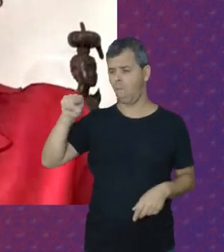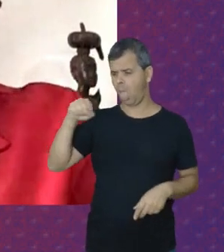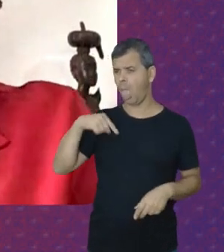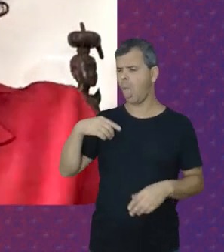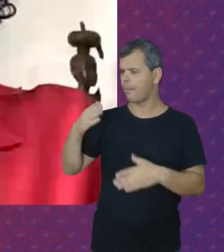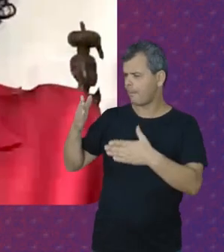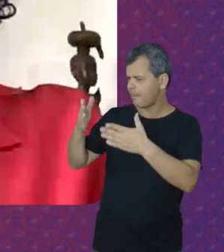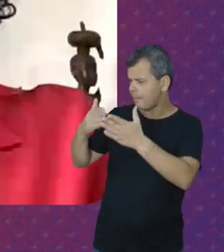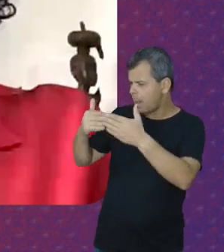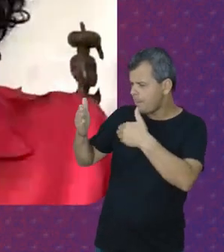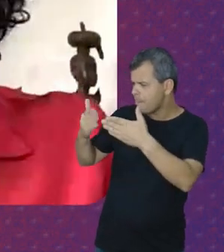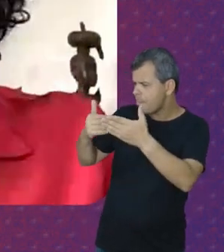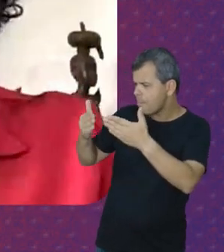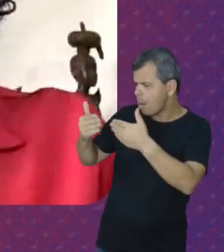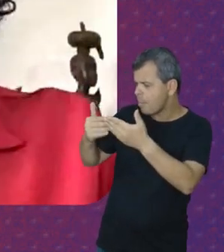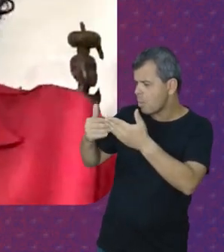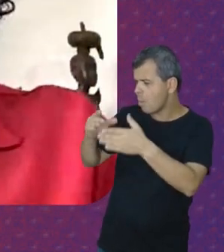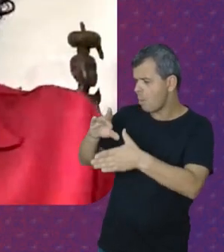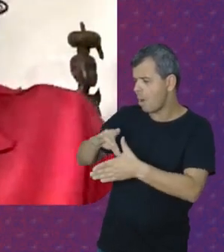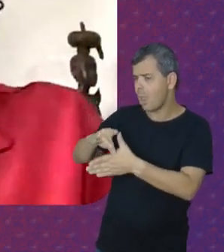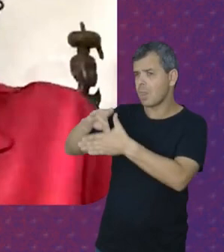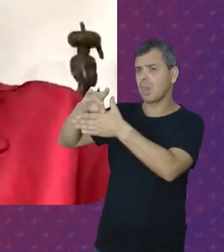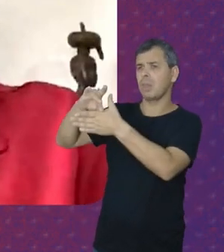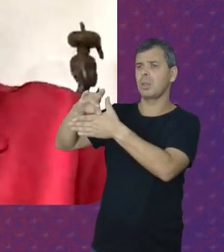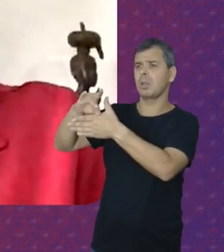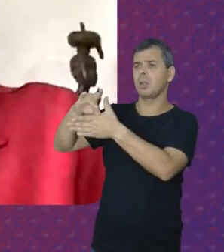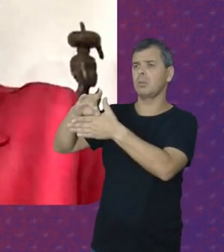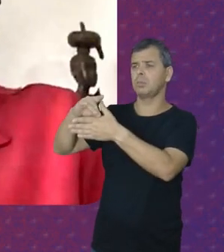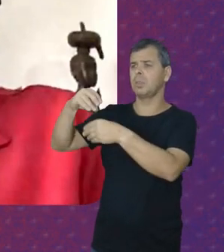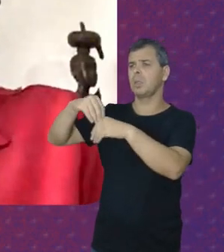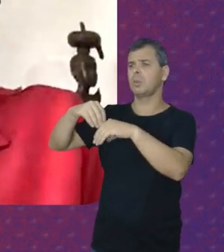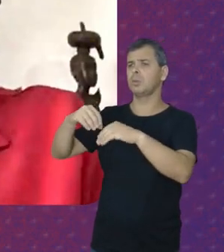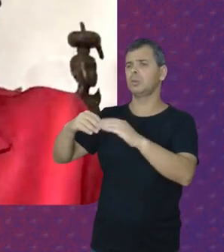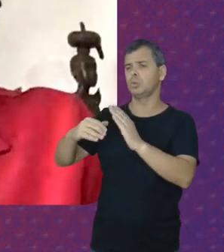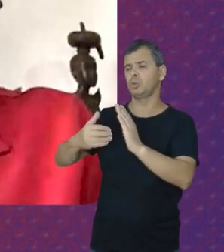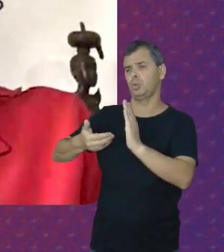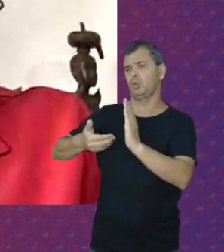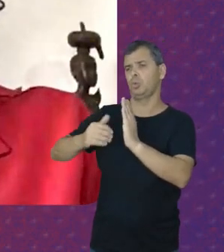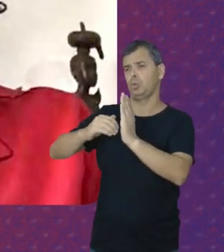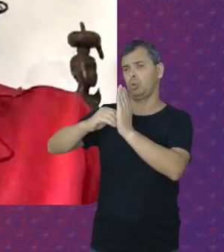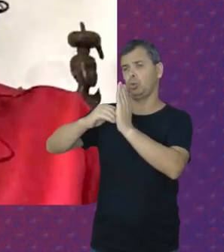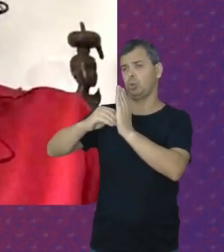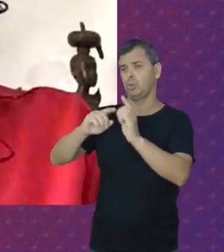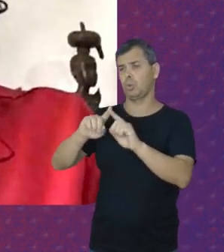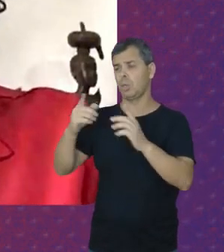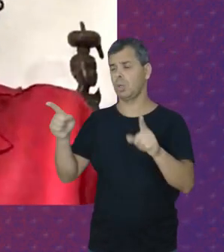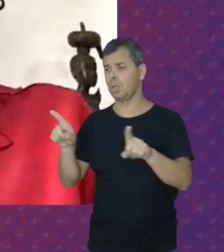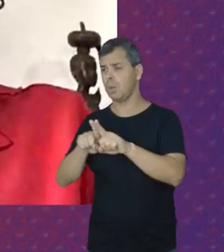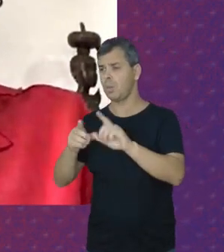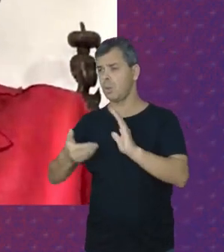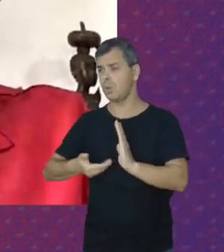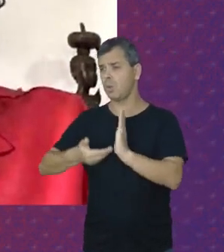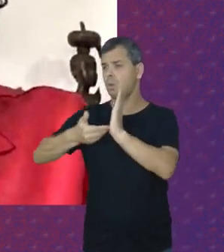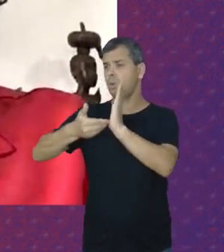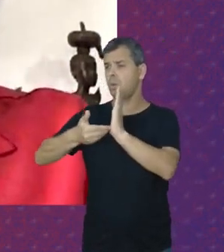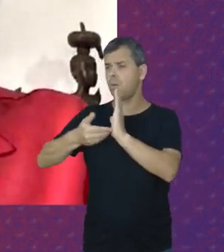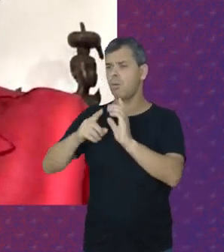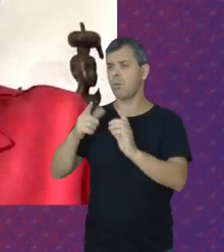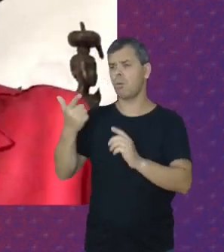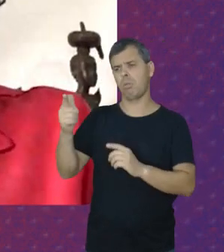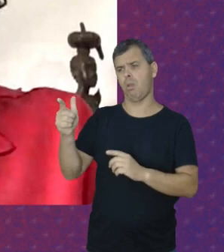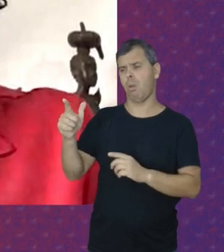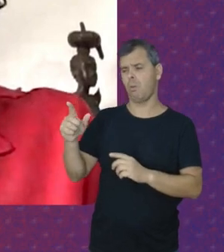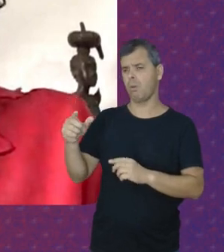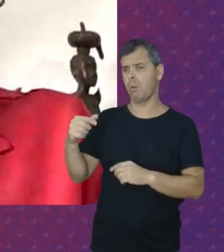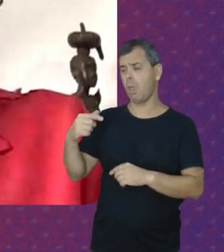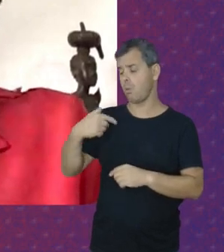conversou Com as lideranças No Senado Com lideranças Da Câmara E disse Não gente